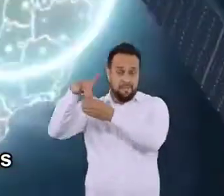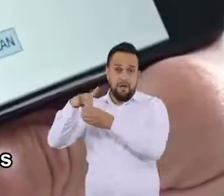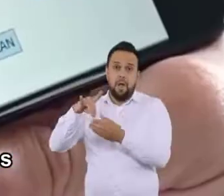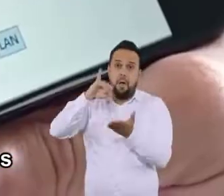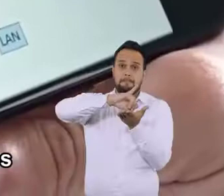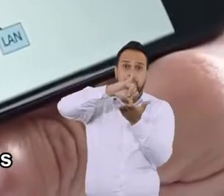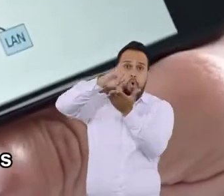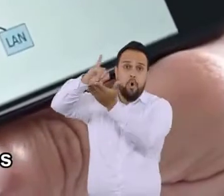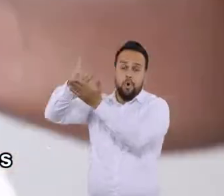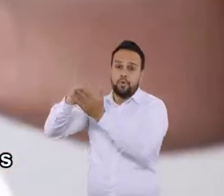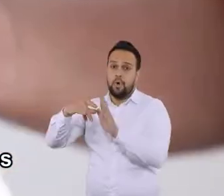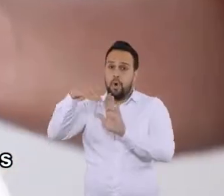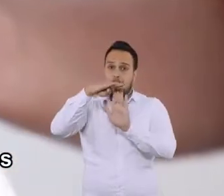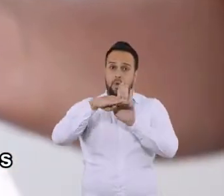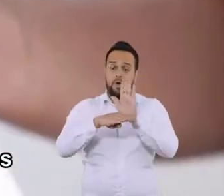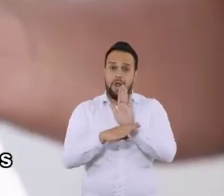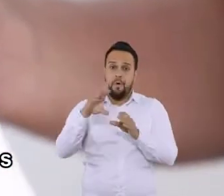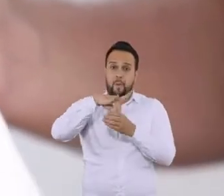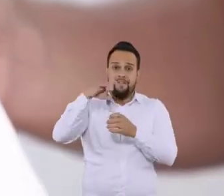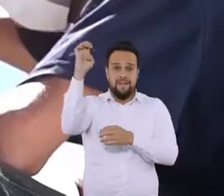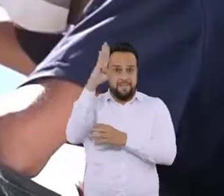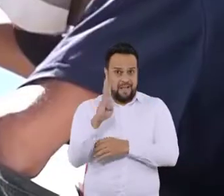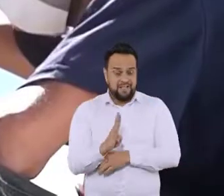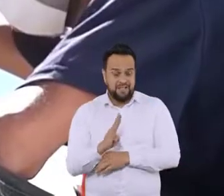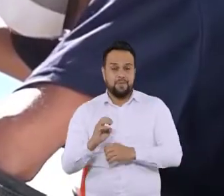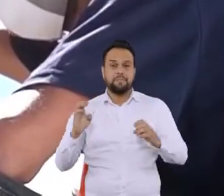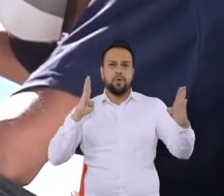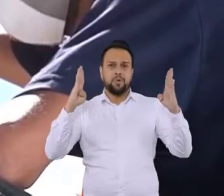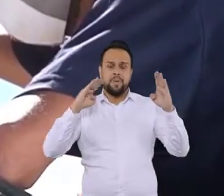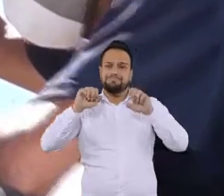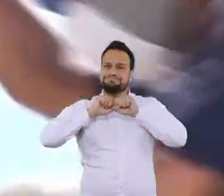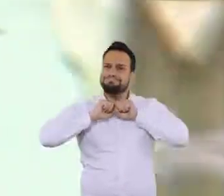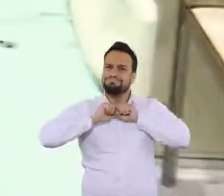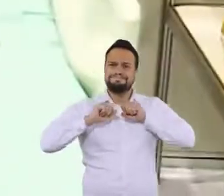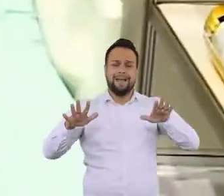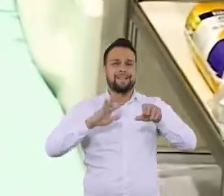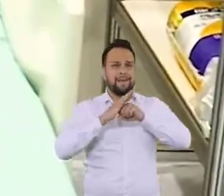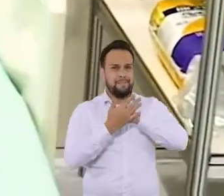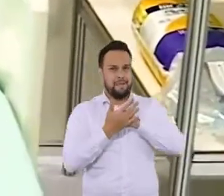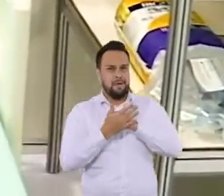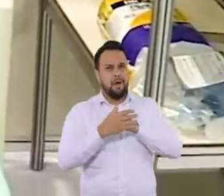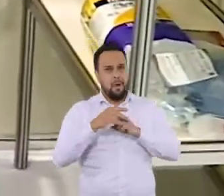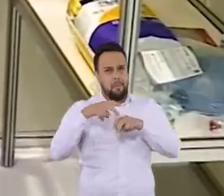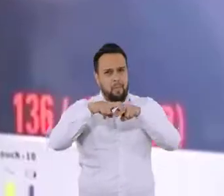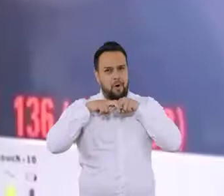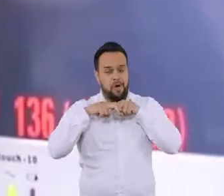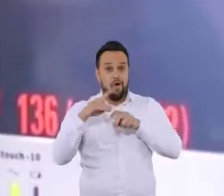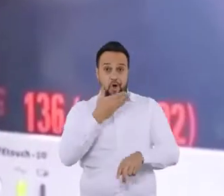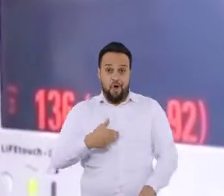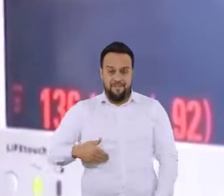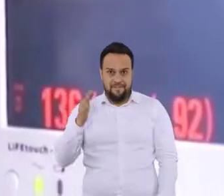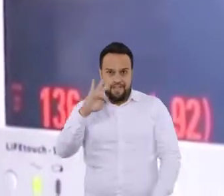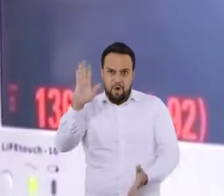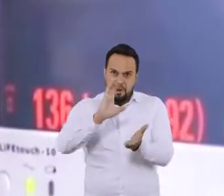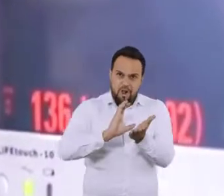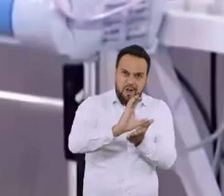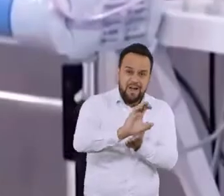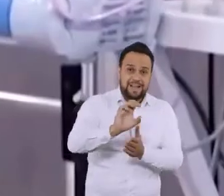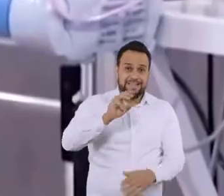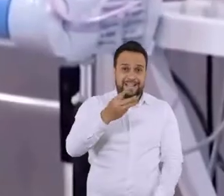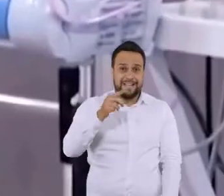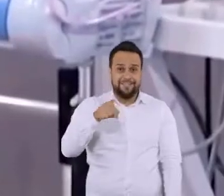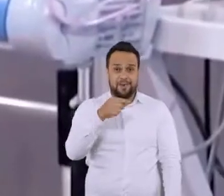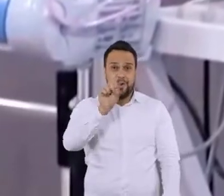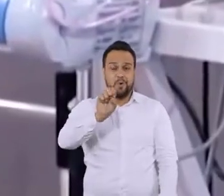com uma instalação de 270 pontos pelo programa Wi-Fi Brasil. Durante a pior pandemia da história recente, o governo